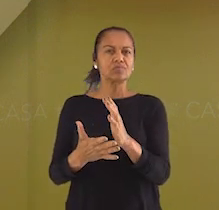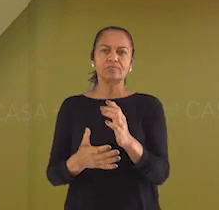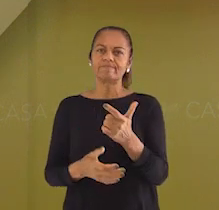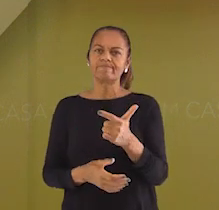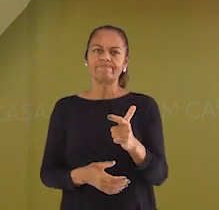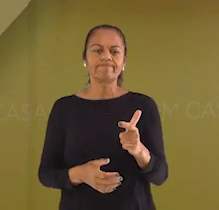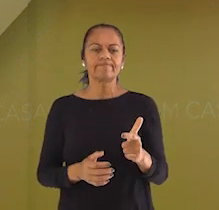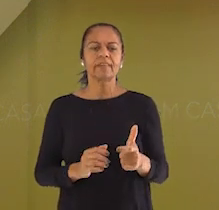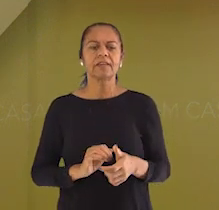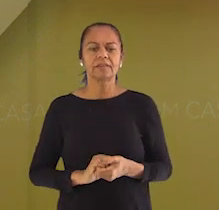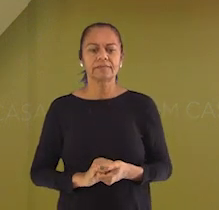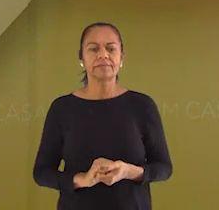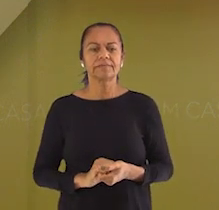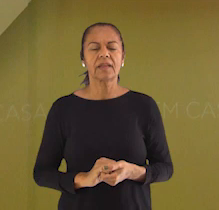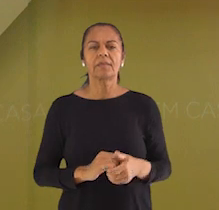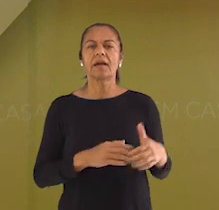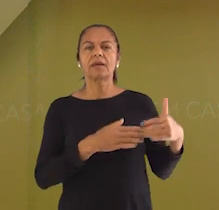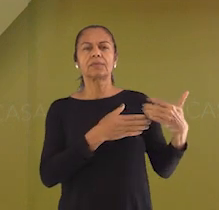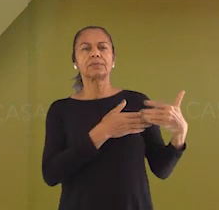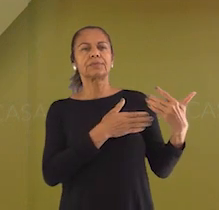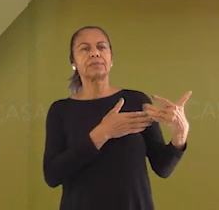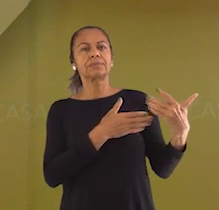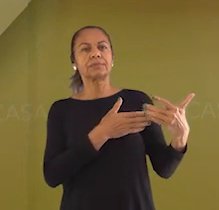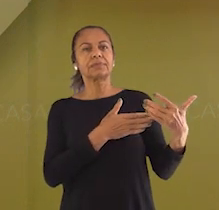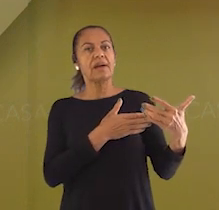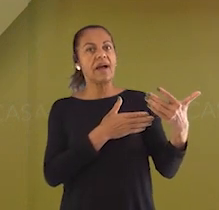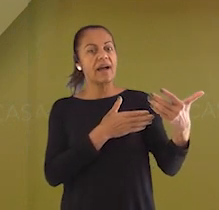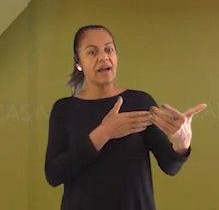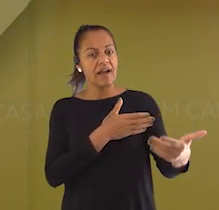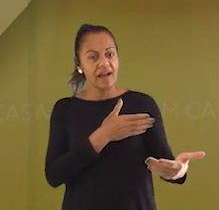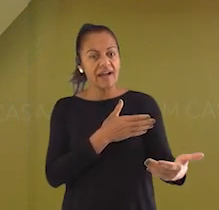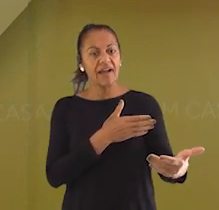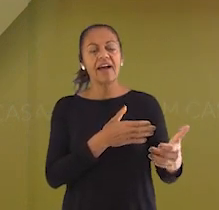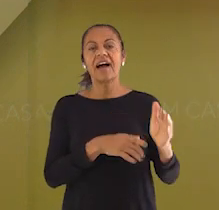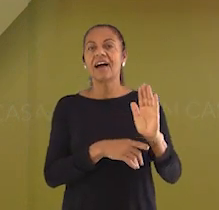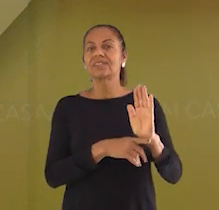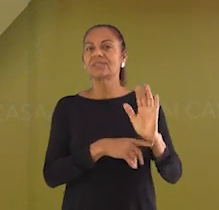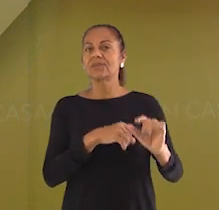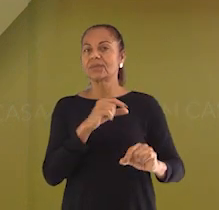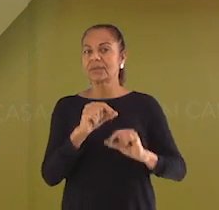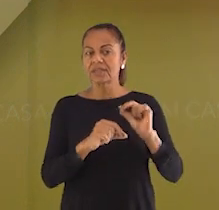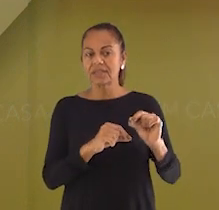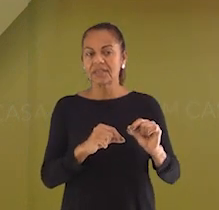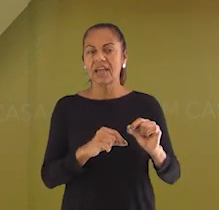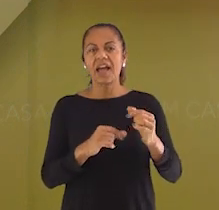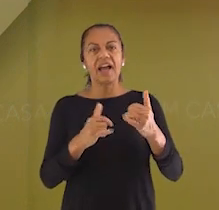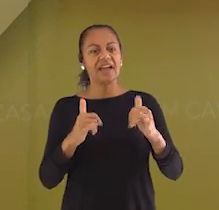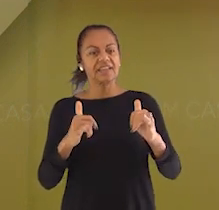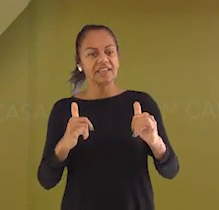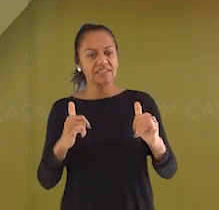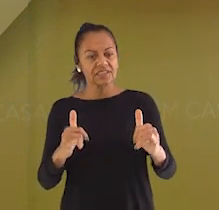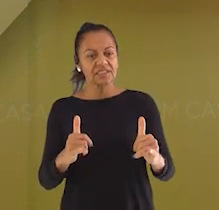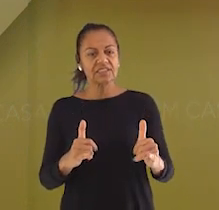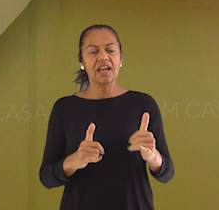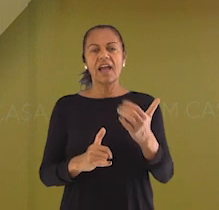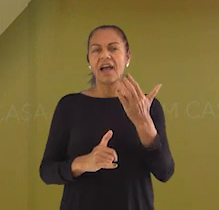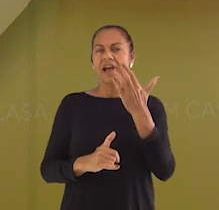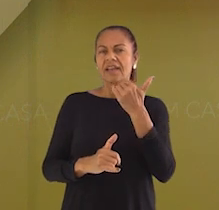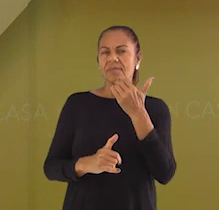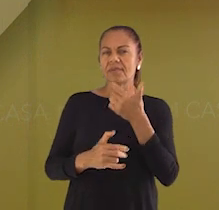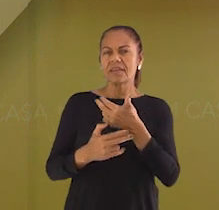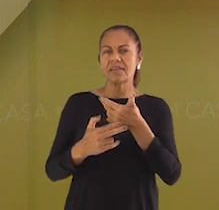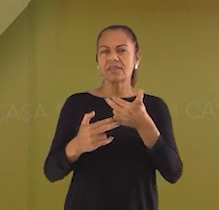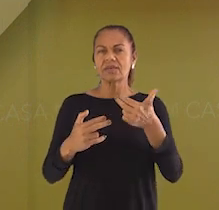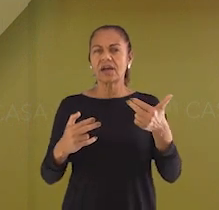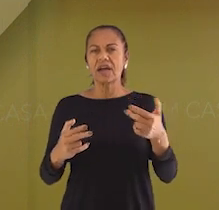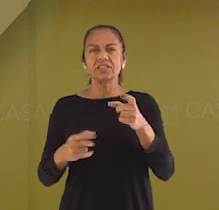vida. Ela modernizou as cidades, permitiu uma melhor conservação dos alimentos, com a utilização da geladeira,